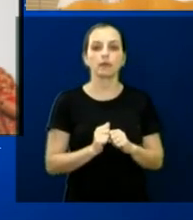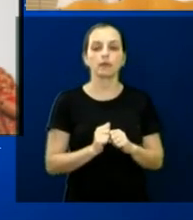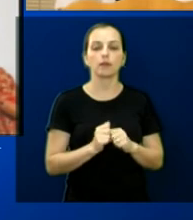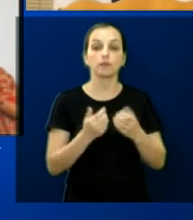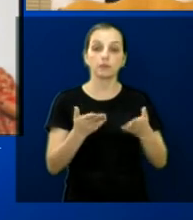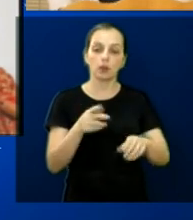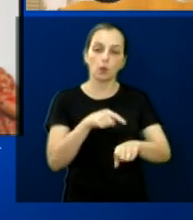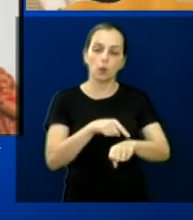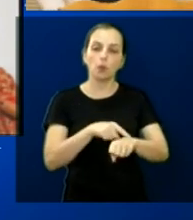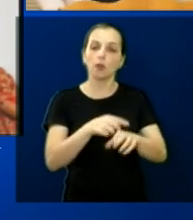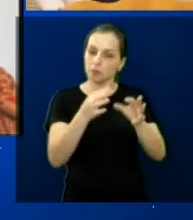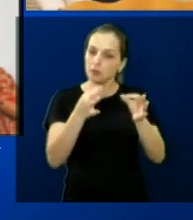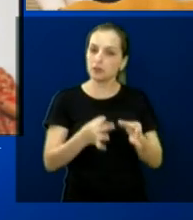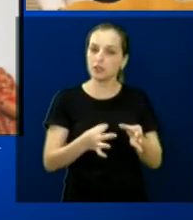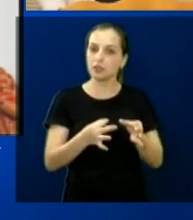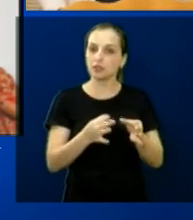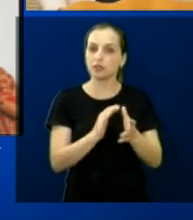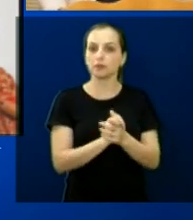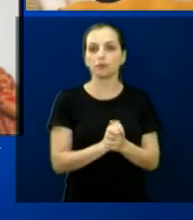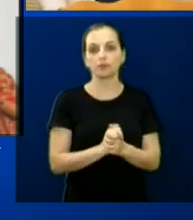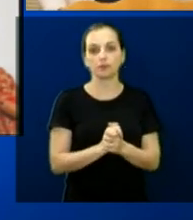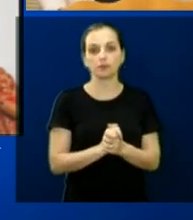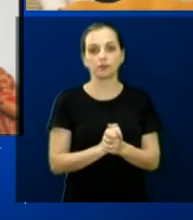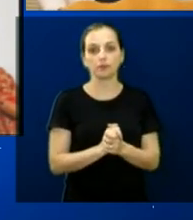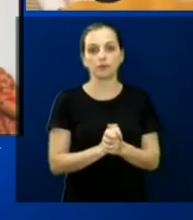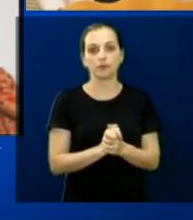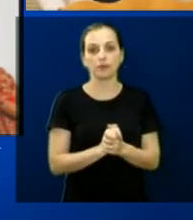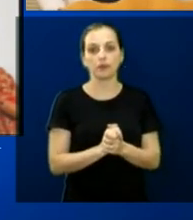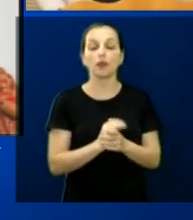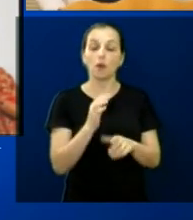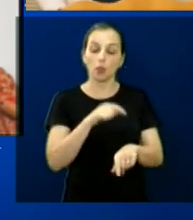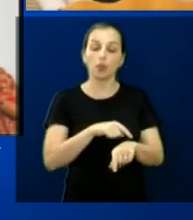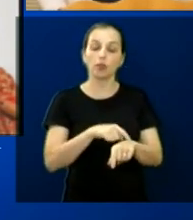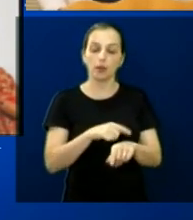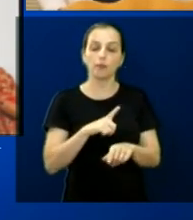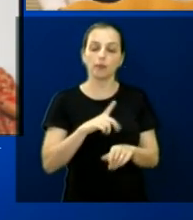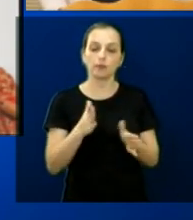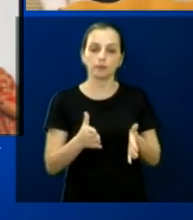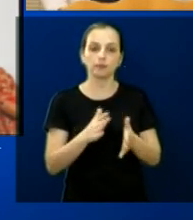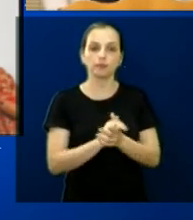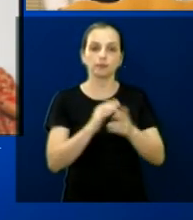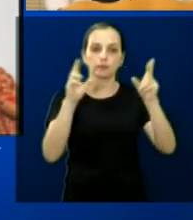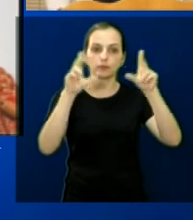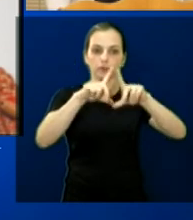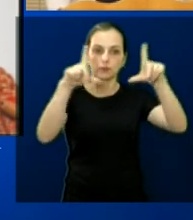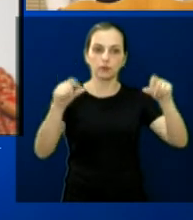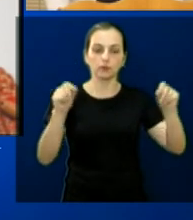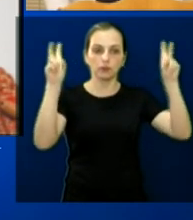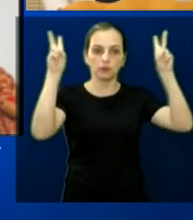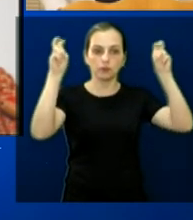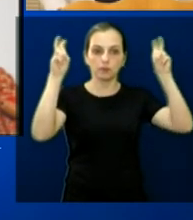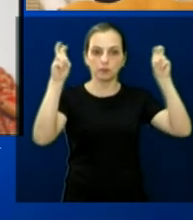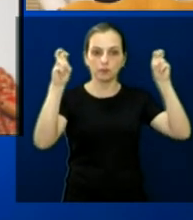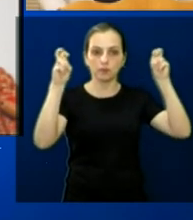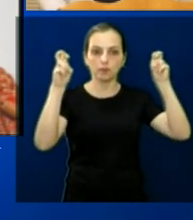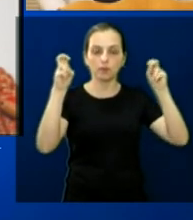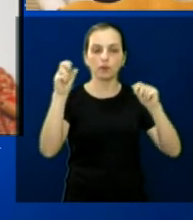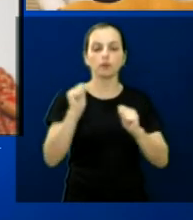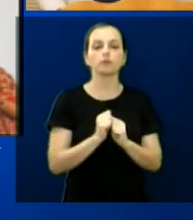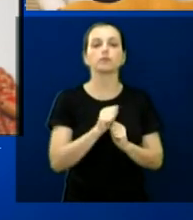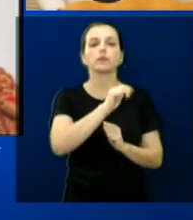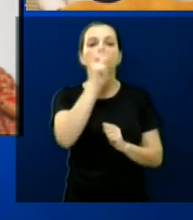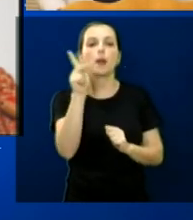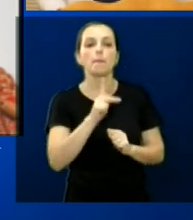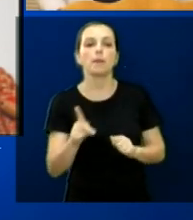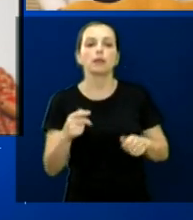coisa total. Até eu me atrapalhei aqui agora se eu tinha ou não um tempo, mas tudo bem. A frase para reflexão de São João Paulo II é a seguinte.